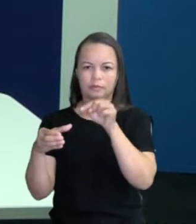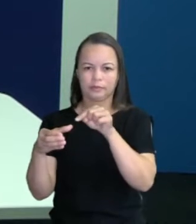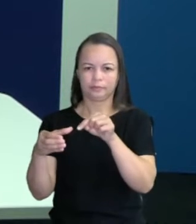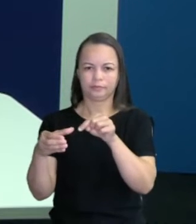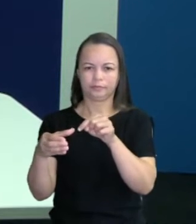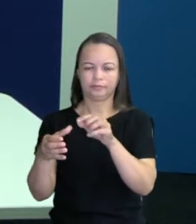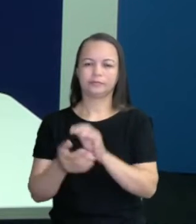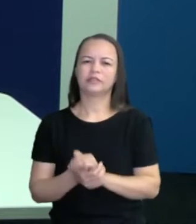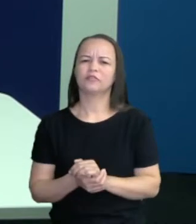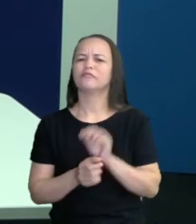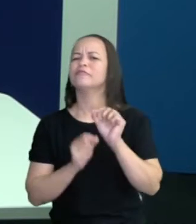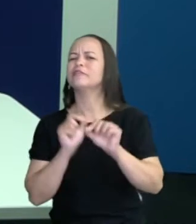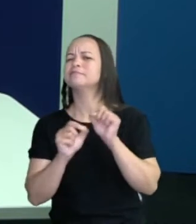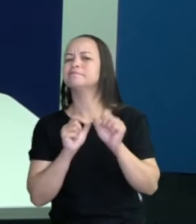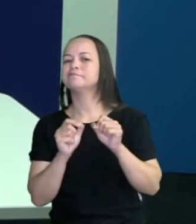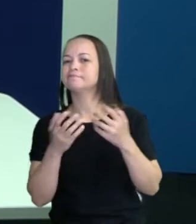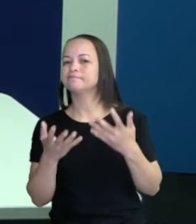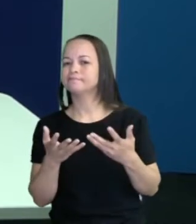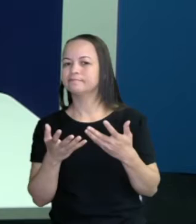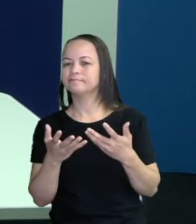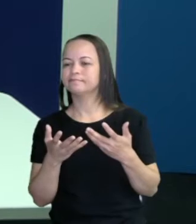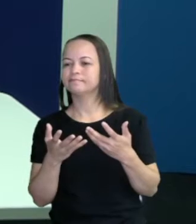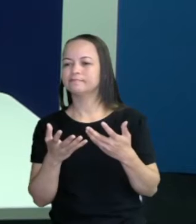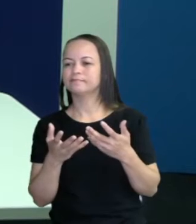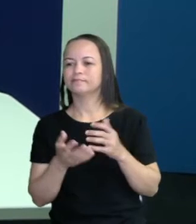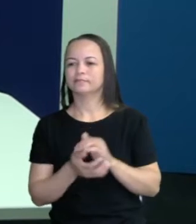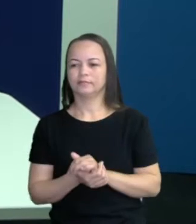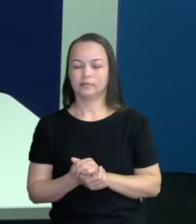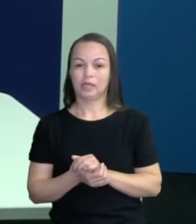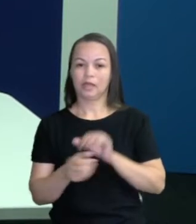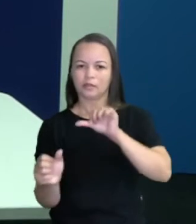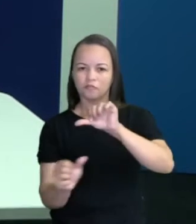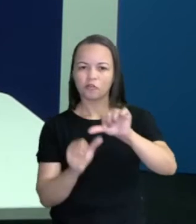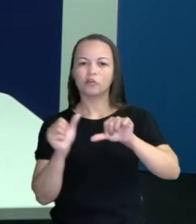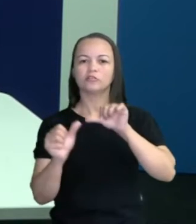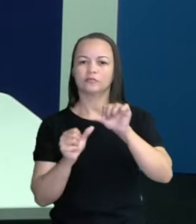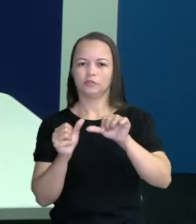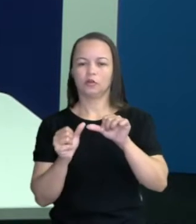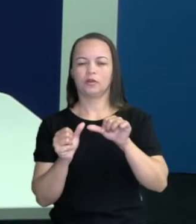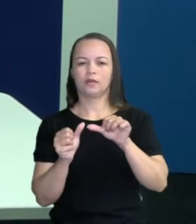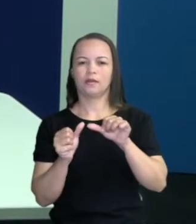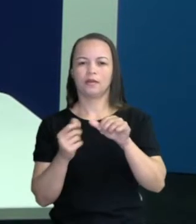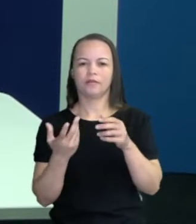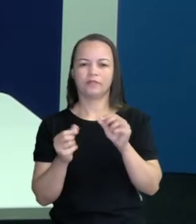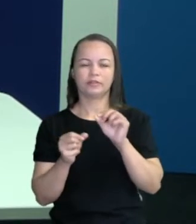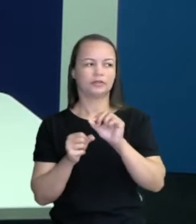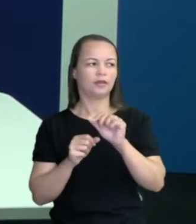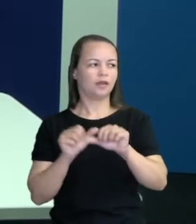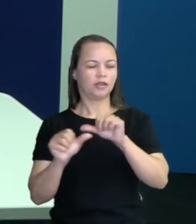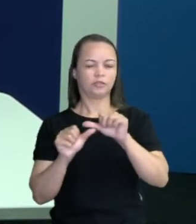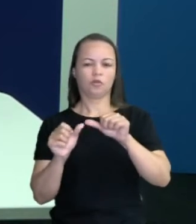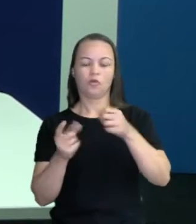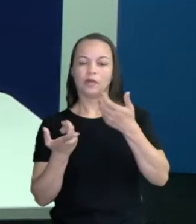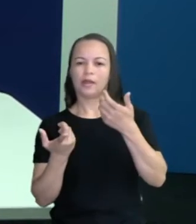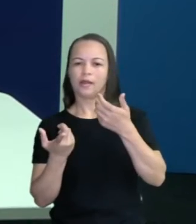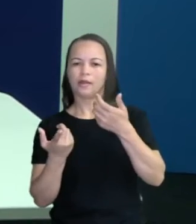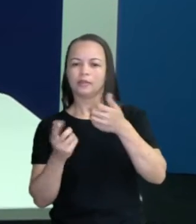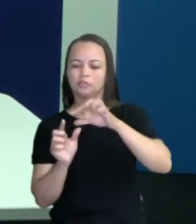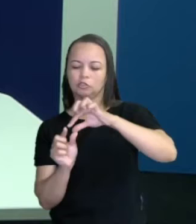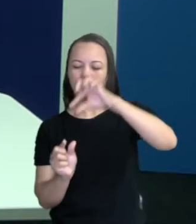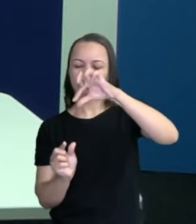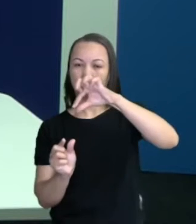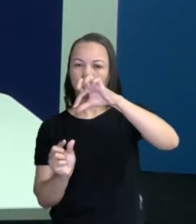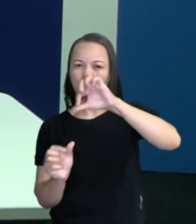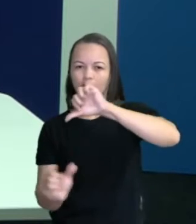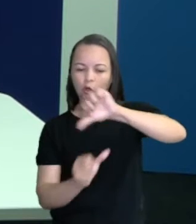Então eu tenho que fazer o quê? Né? Trocar, né? Fazer a troca aqui, ó. Pegar 10 cubos pequenos